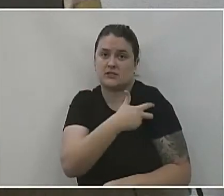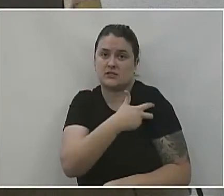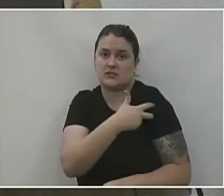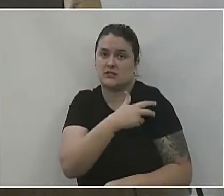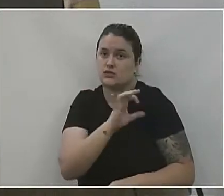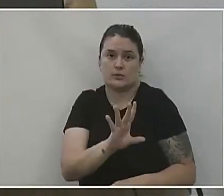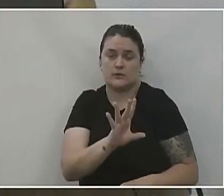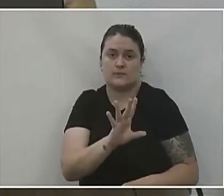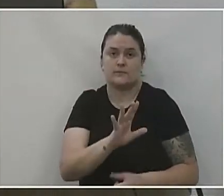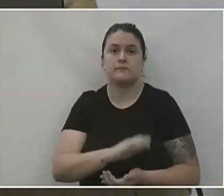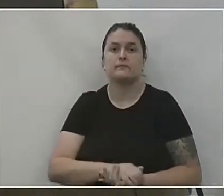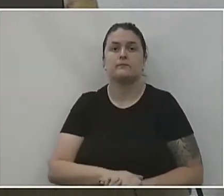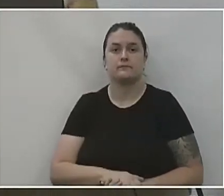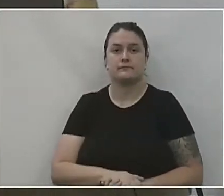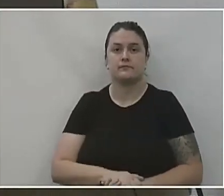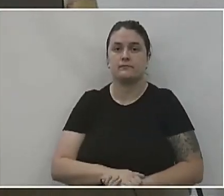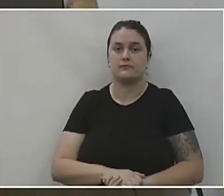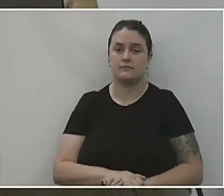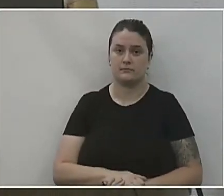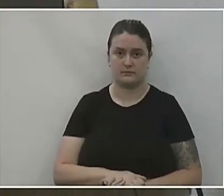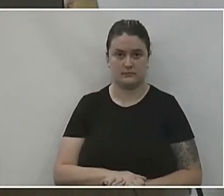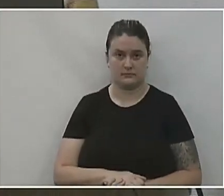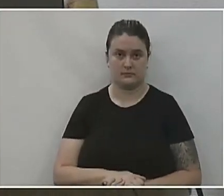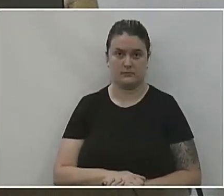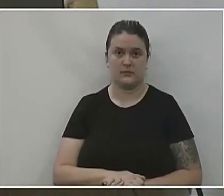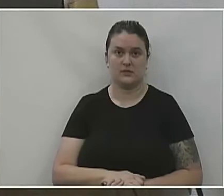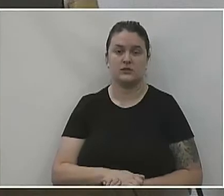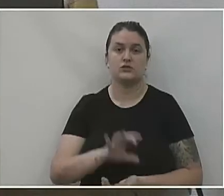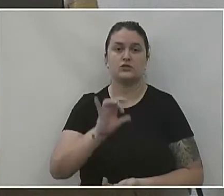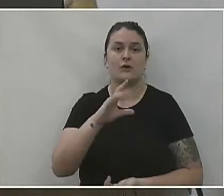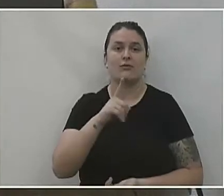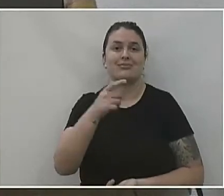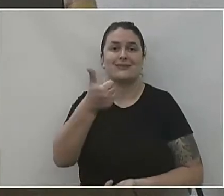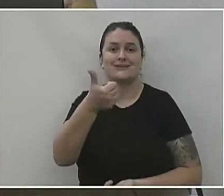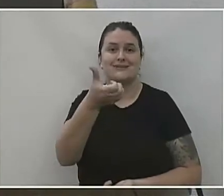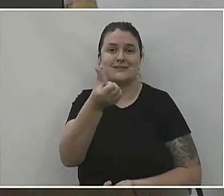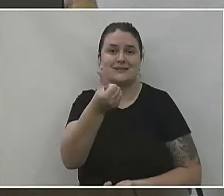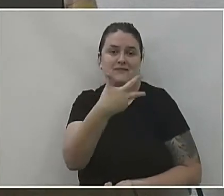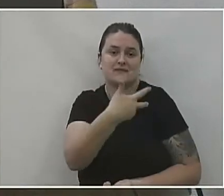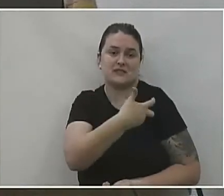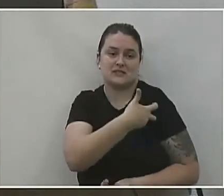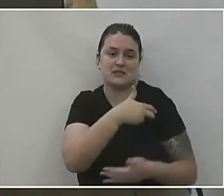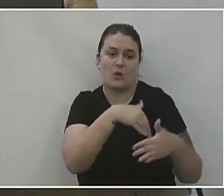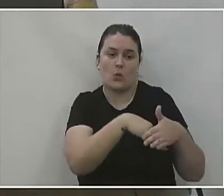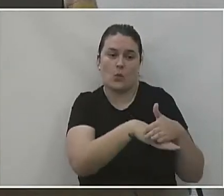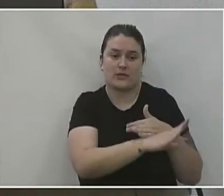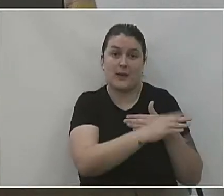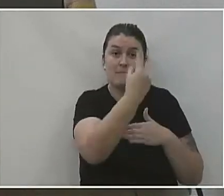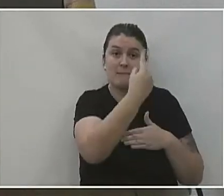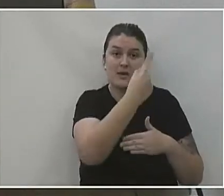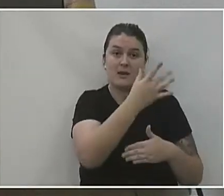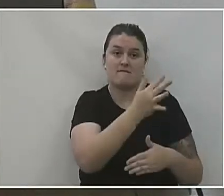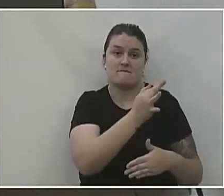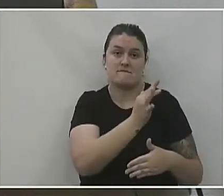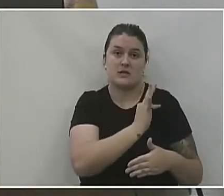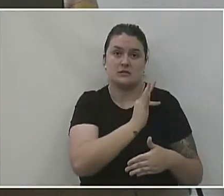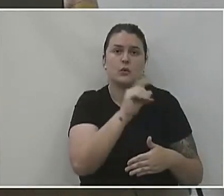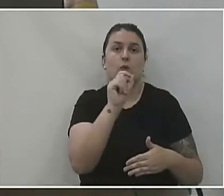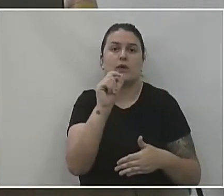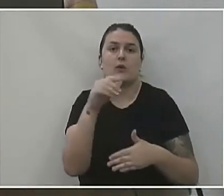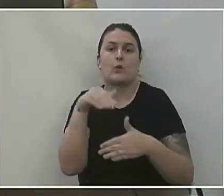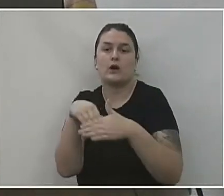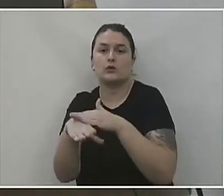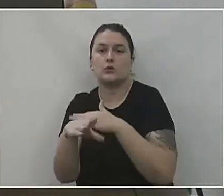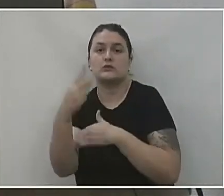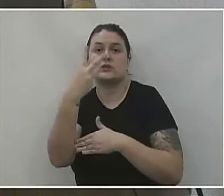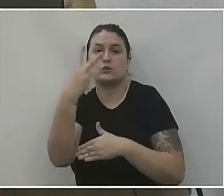reserva. 16 doses de reserva técnica da primeira dose. O que a gente tem guardado é